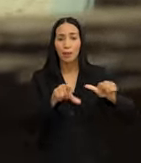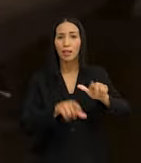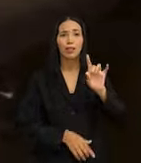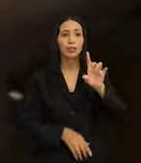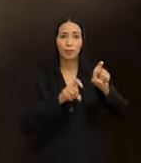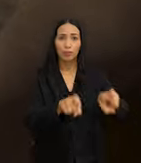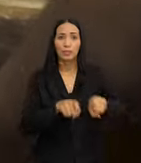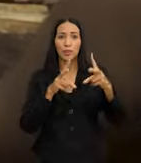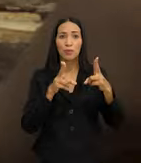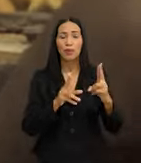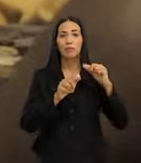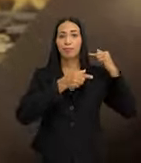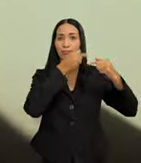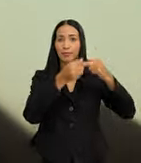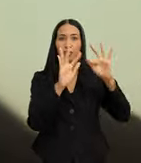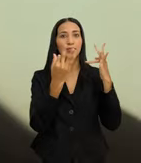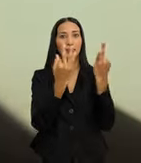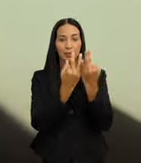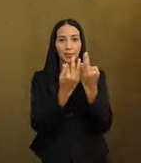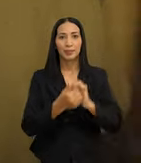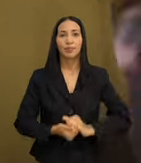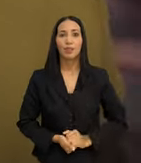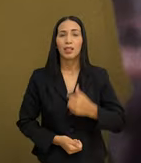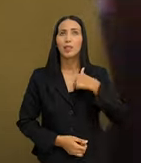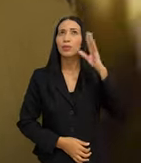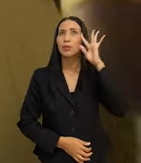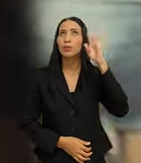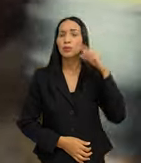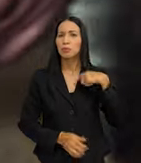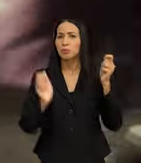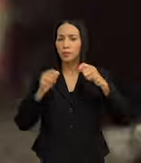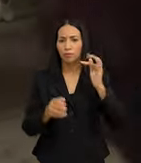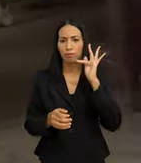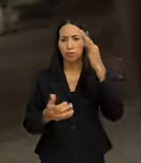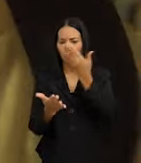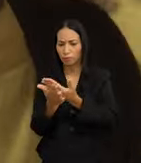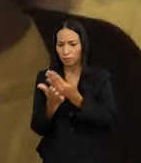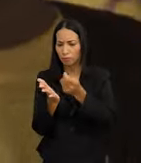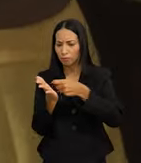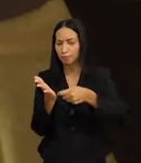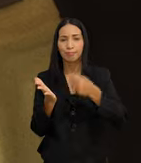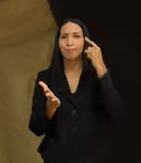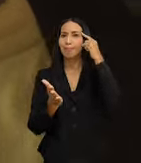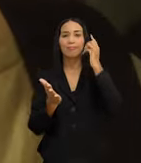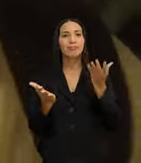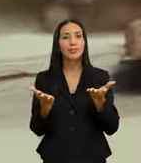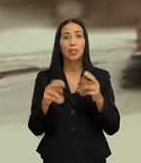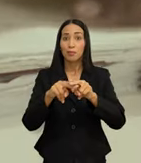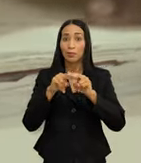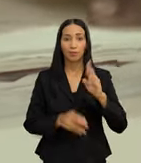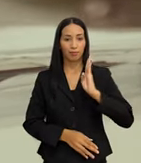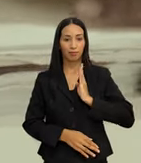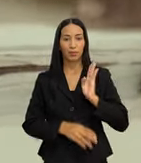igual foi com nossos pais e nossos avós. Eu nunca imaginei que teria chance de segurar um lápis e estudar.